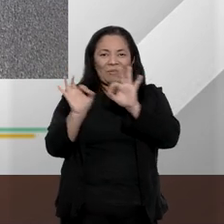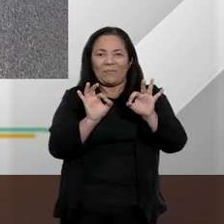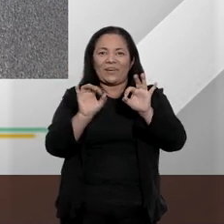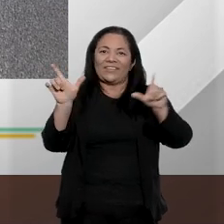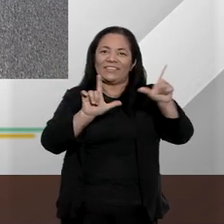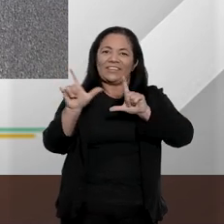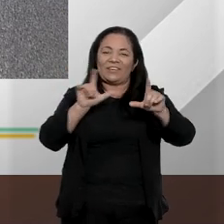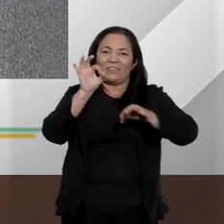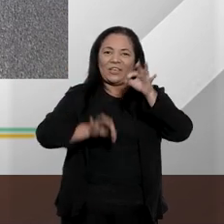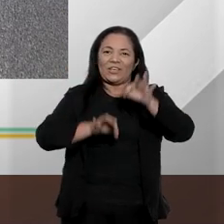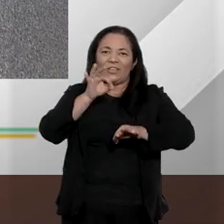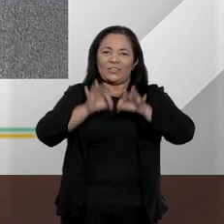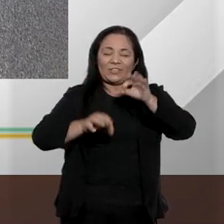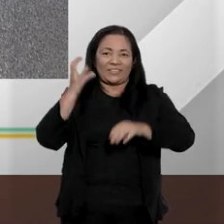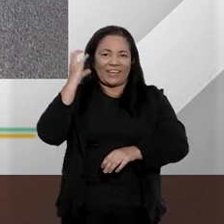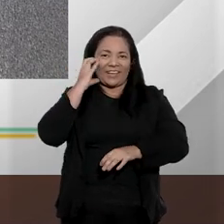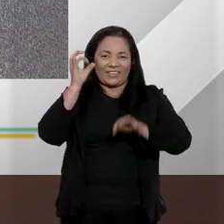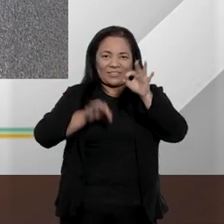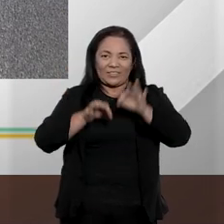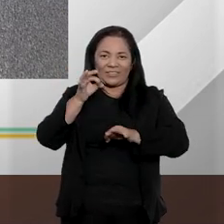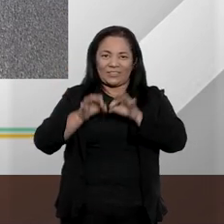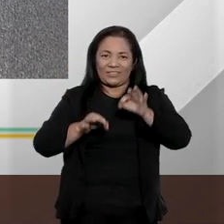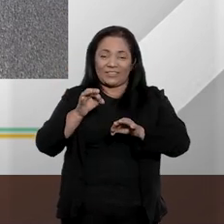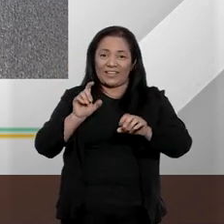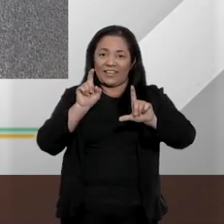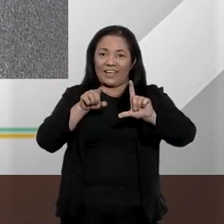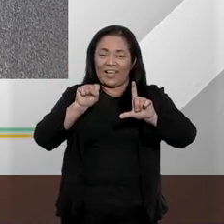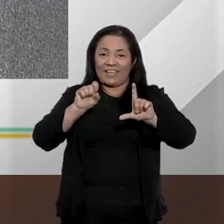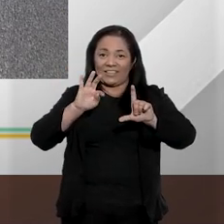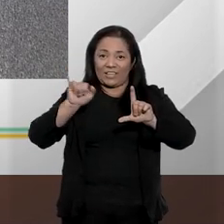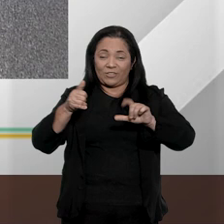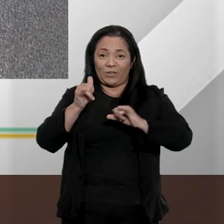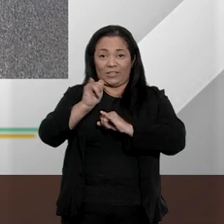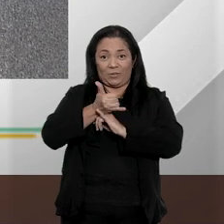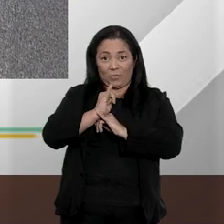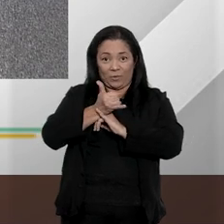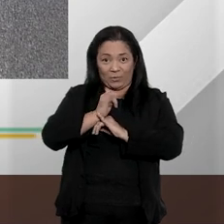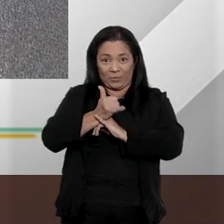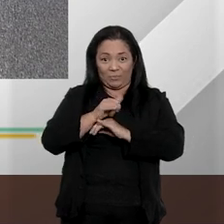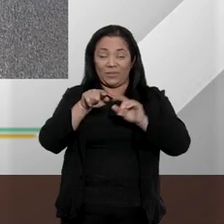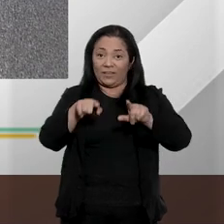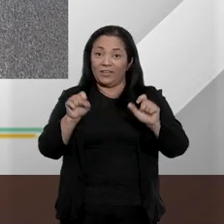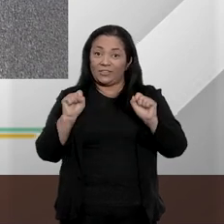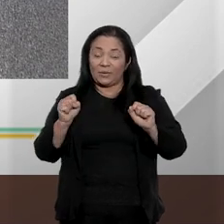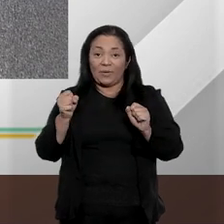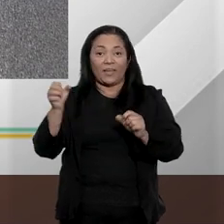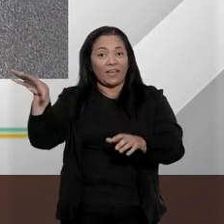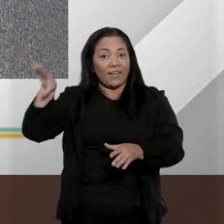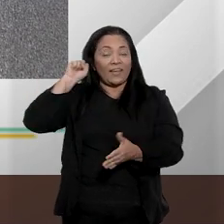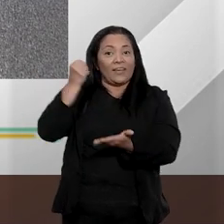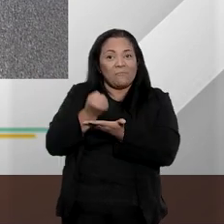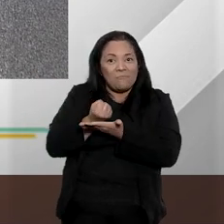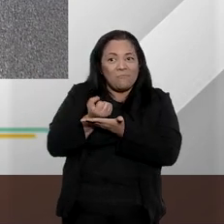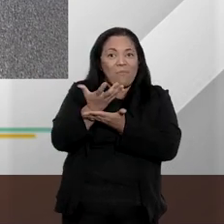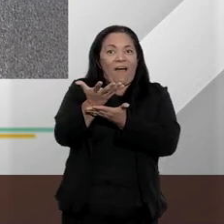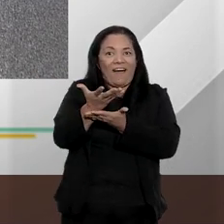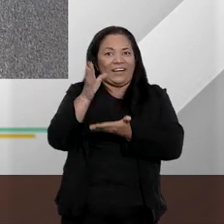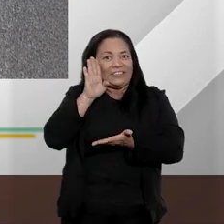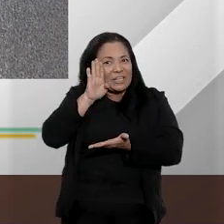da TV Justiça e da Rádio Justiça e acessar o canal do STJ no YouTube. Também estamos em podcast nas